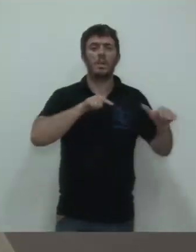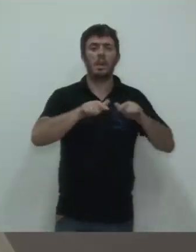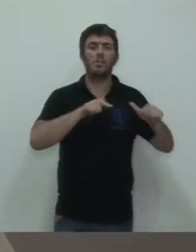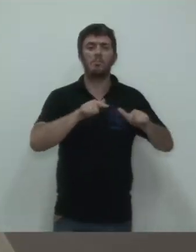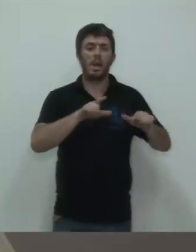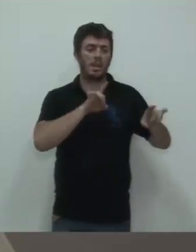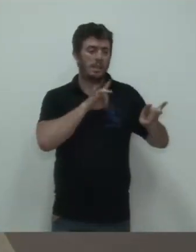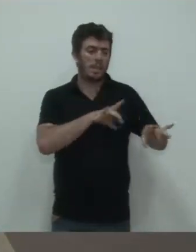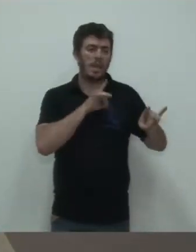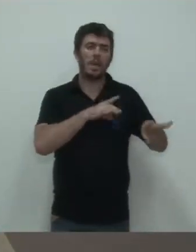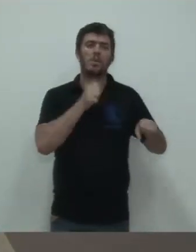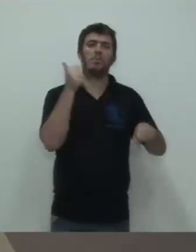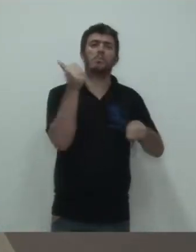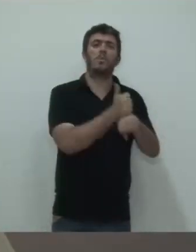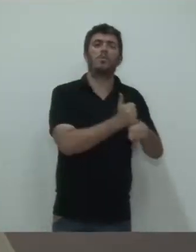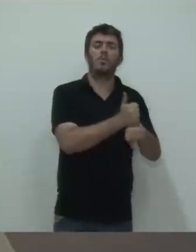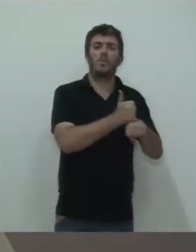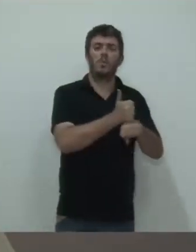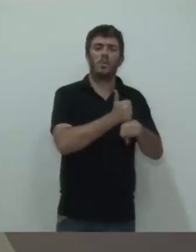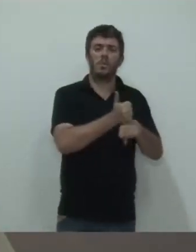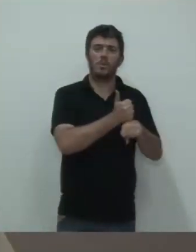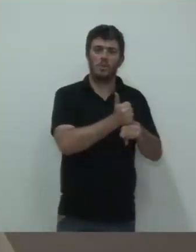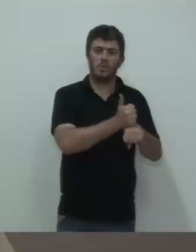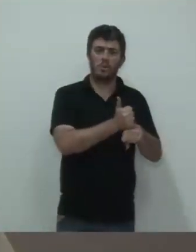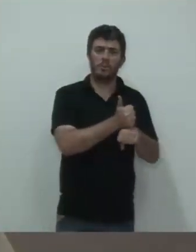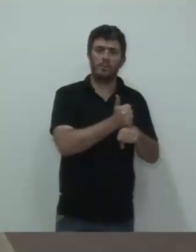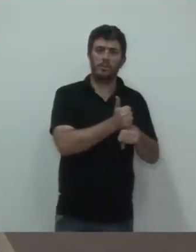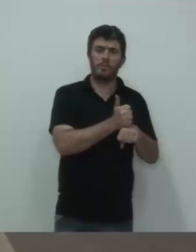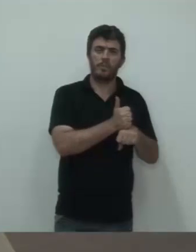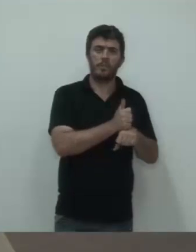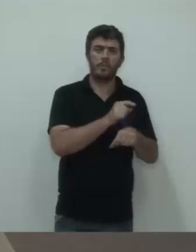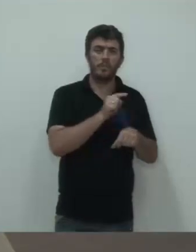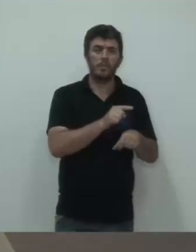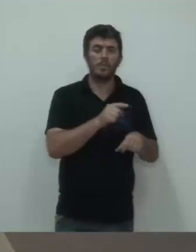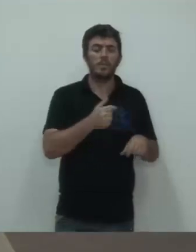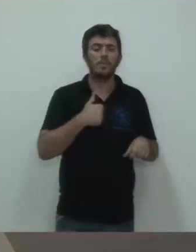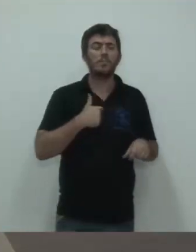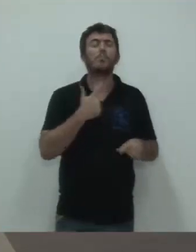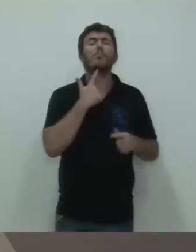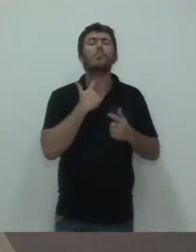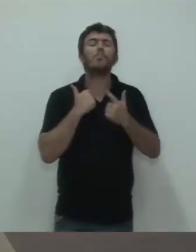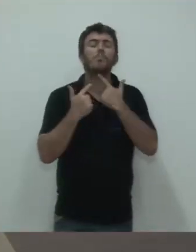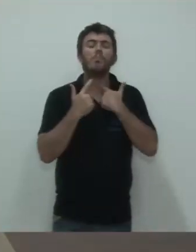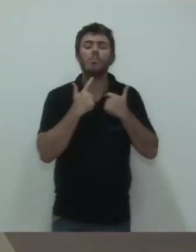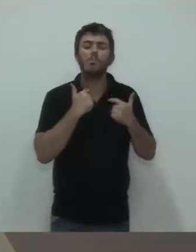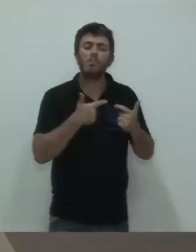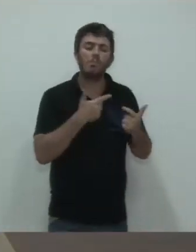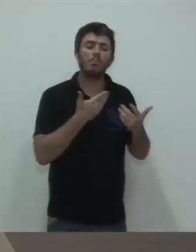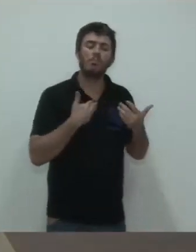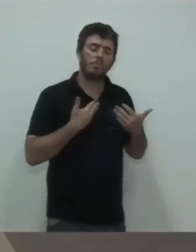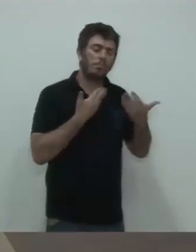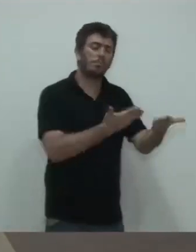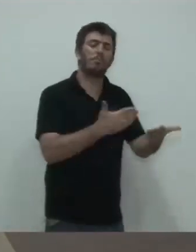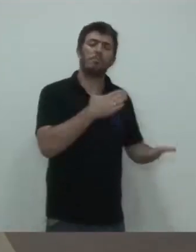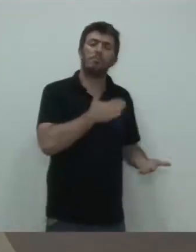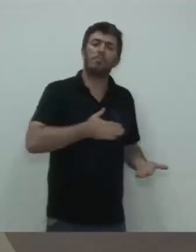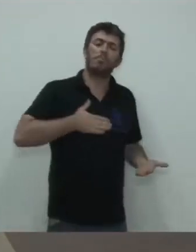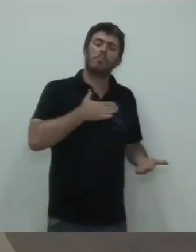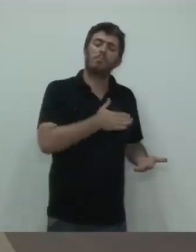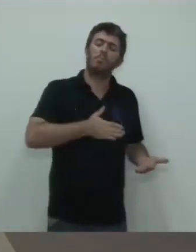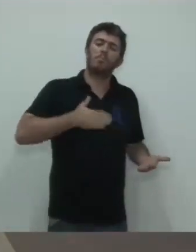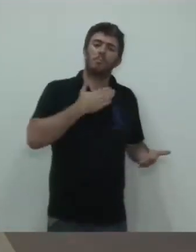pessoas vocacionadas para esse tipo de trabalho. Então, fica aqui o meu desejo de sucesso e um bom trabalho